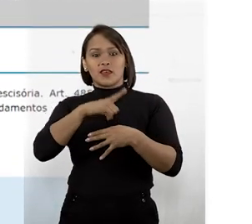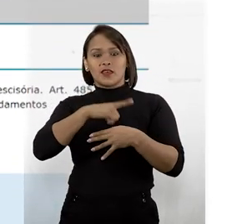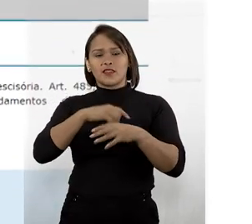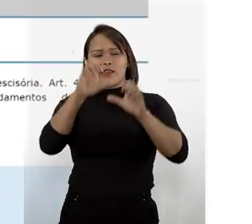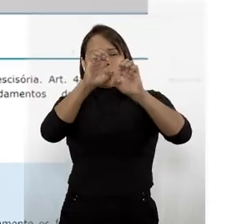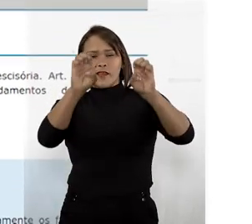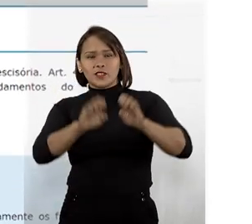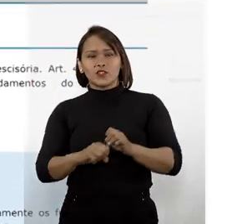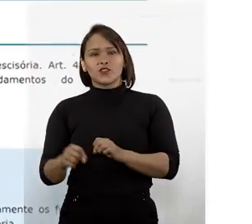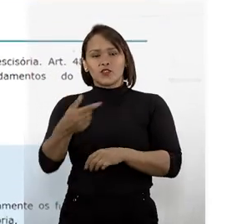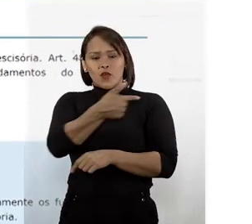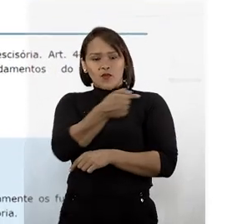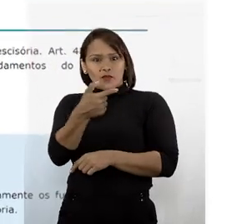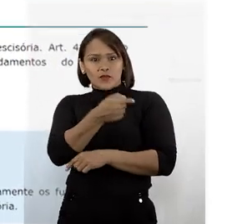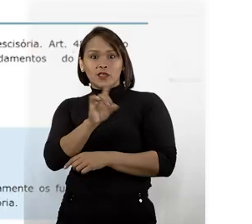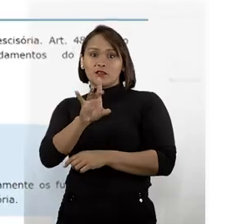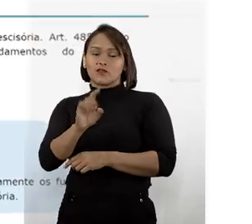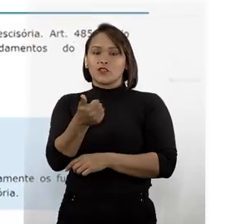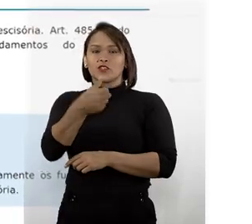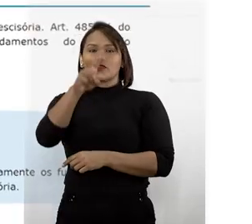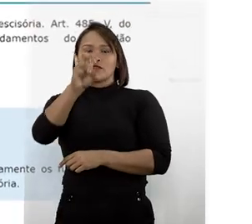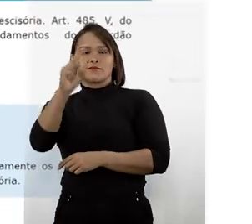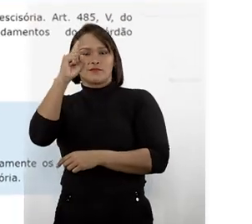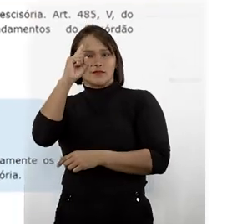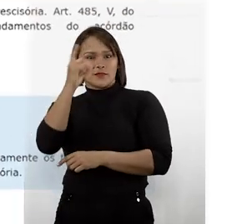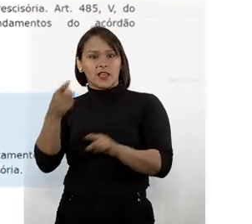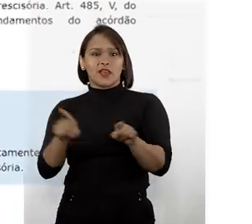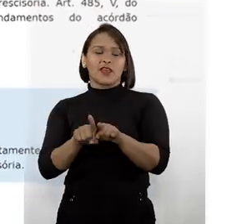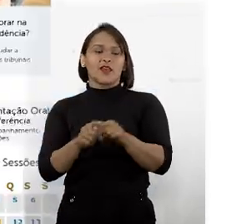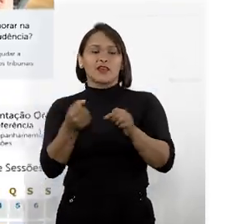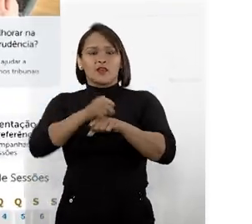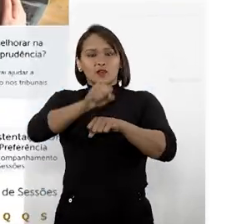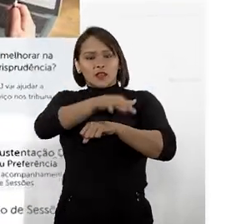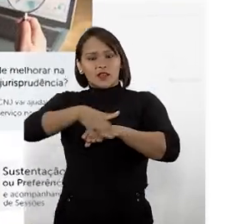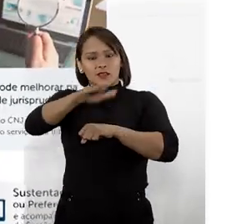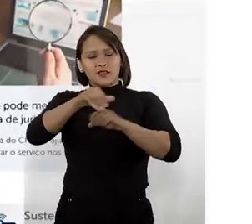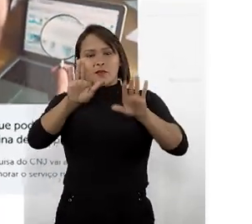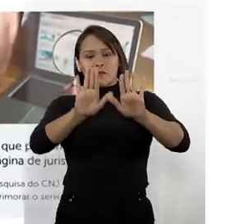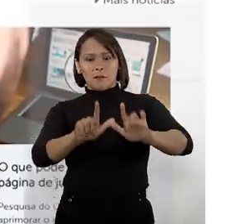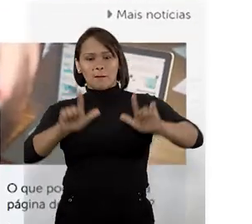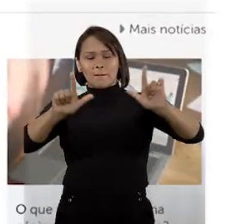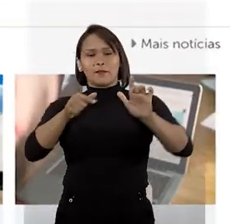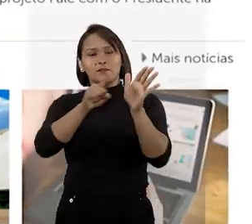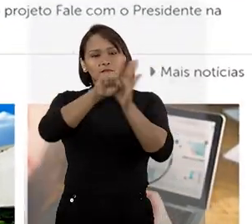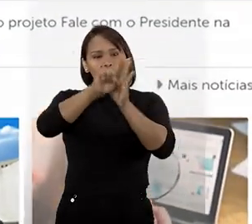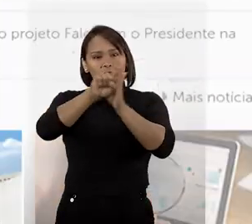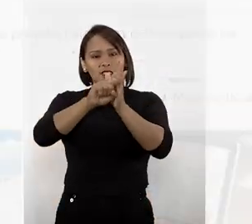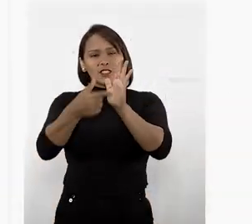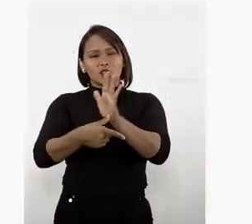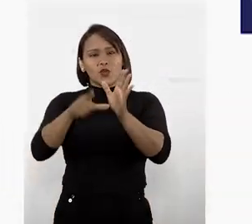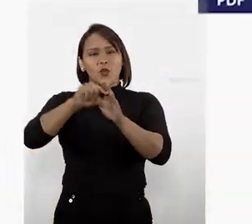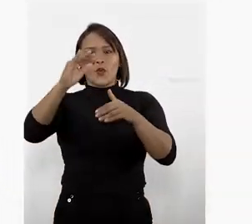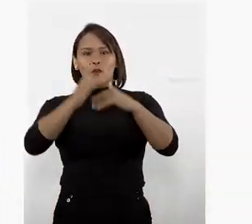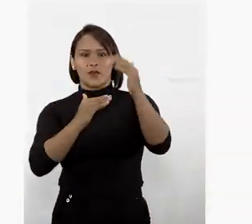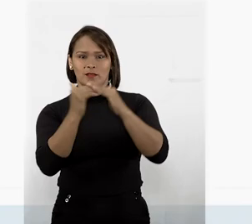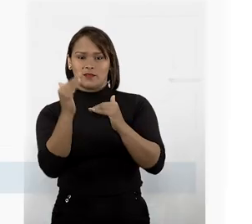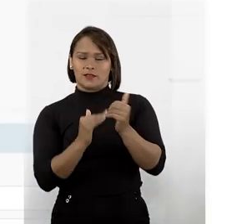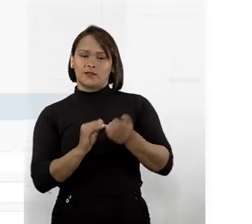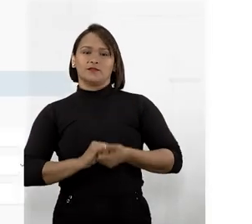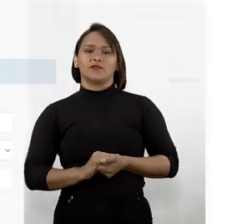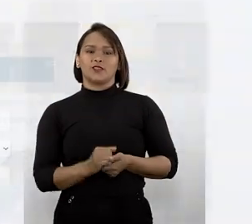passou a ter edições toda semana e não apenas quinzenalmente, e o lançamento da página de pesquisa de precedentes